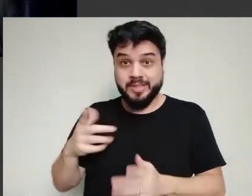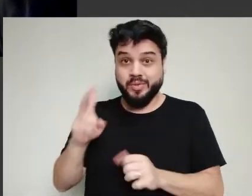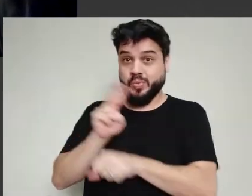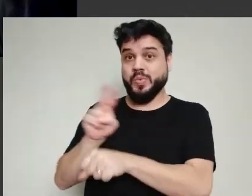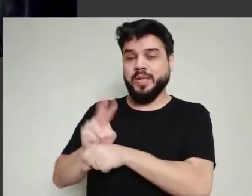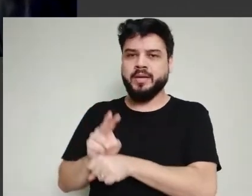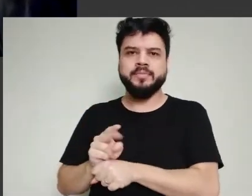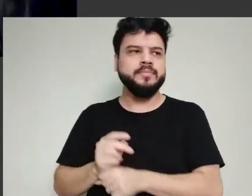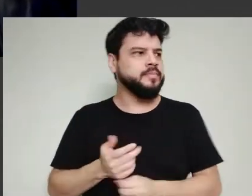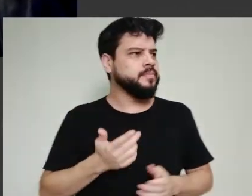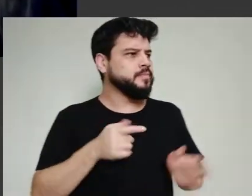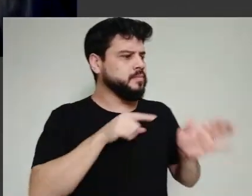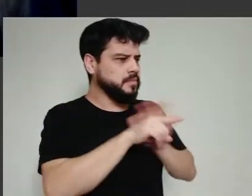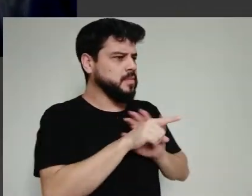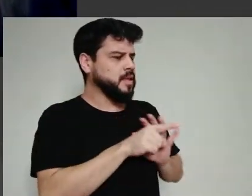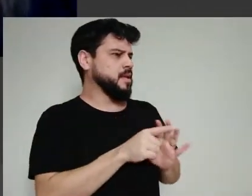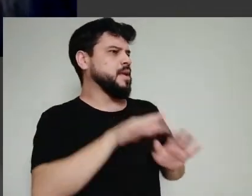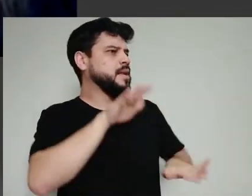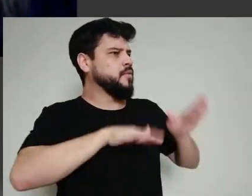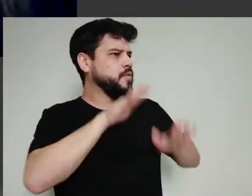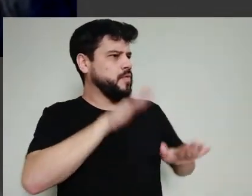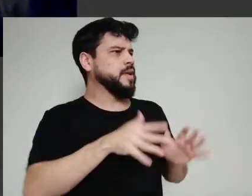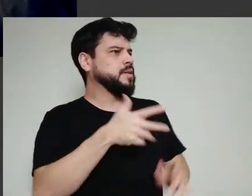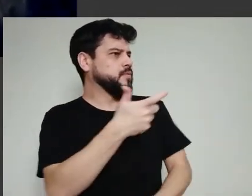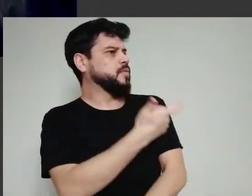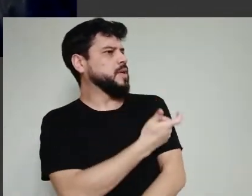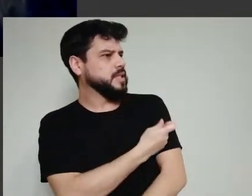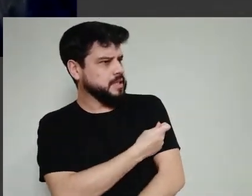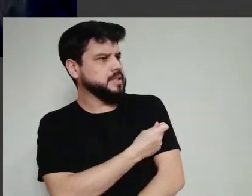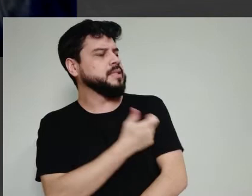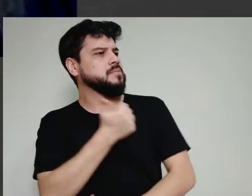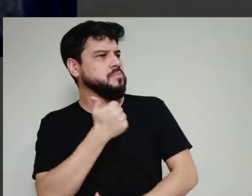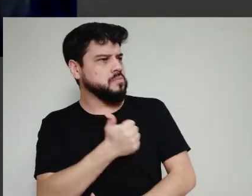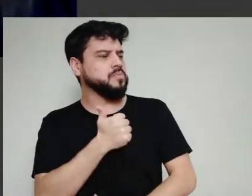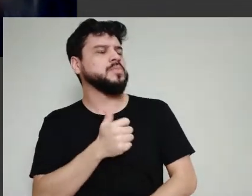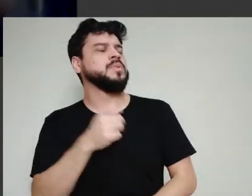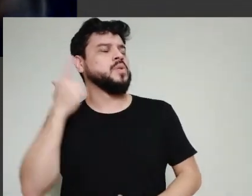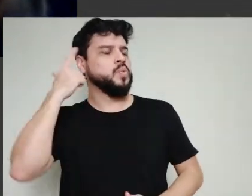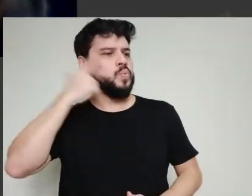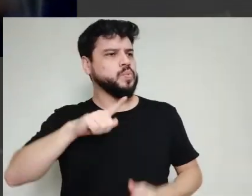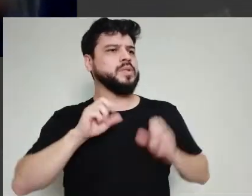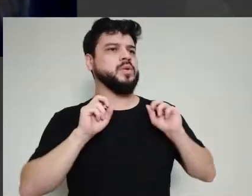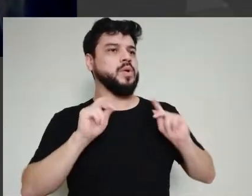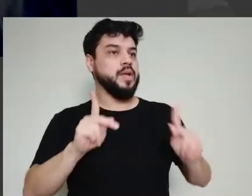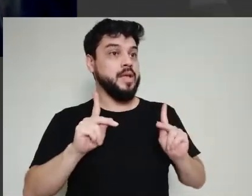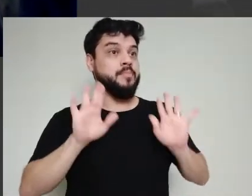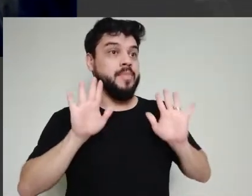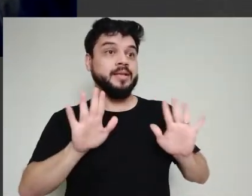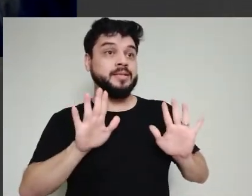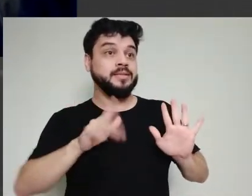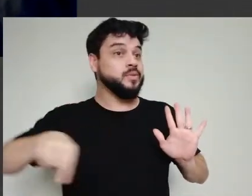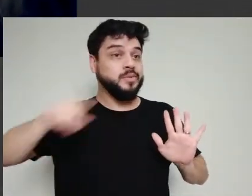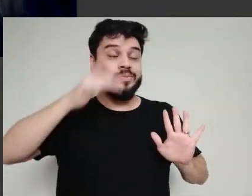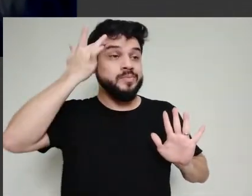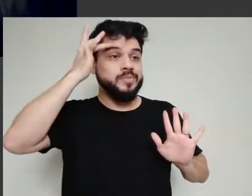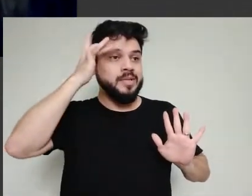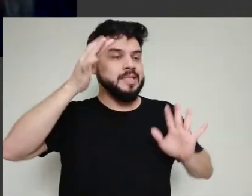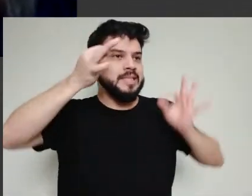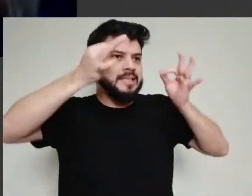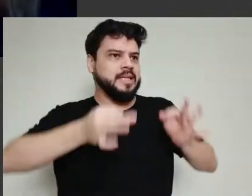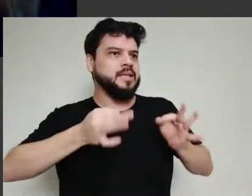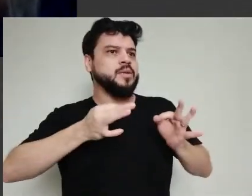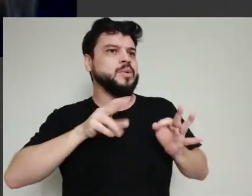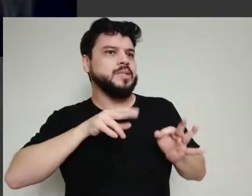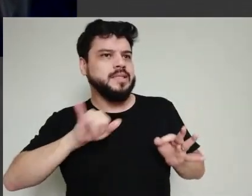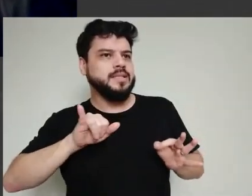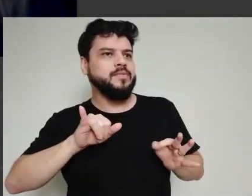a vacina chegue e a gente consiga vacinar as pessoas, mas mesmo assim não vamos ter certeza ainda se ela vai ser definitiva. Provavelmente os